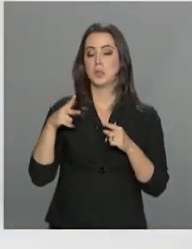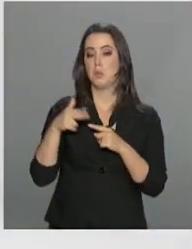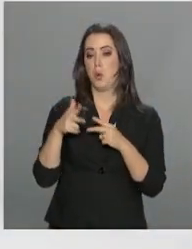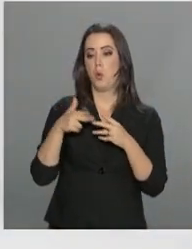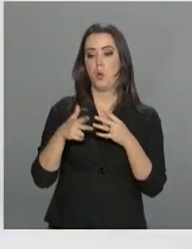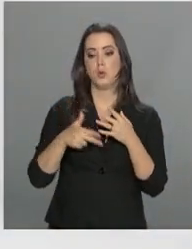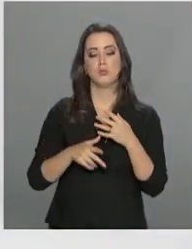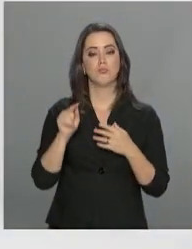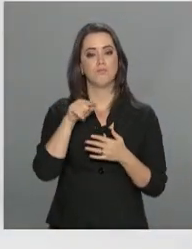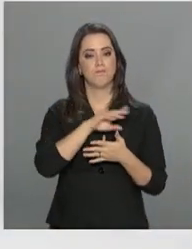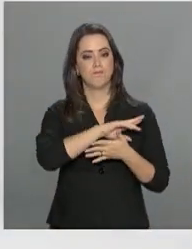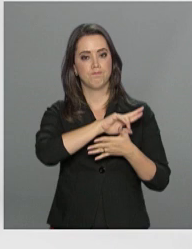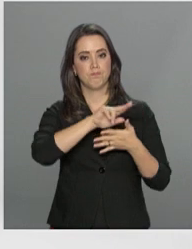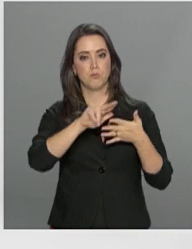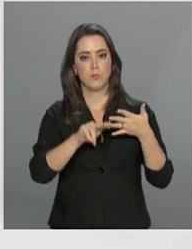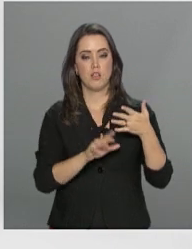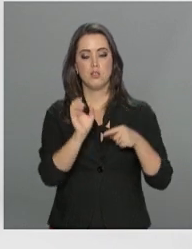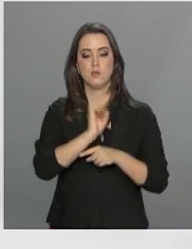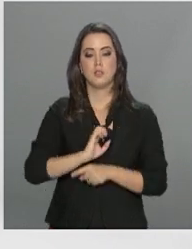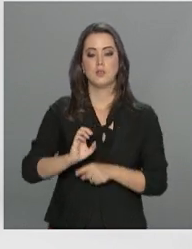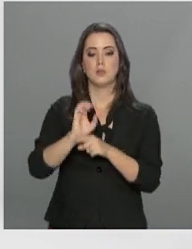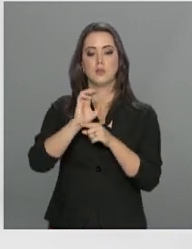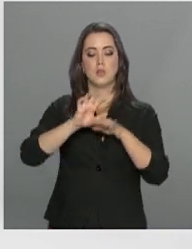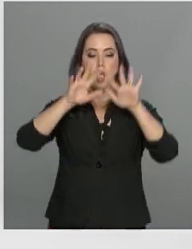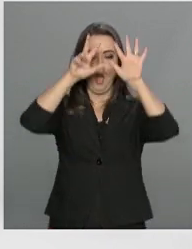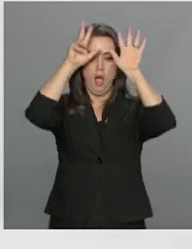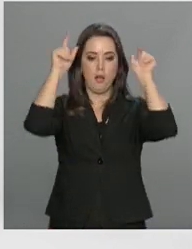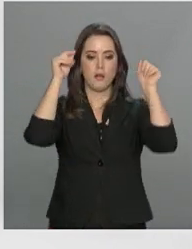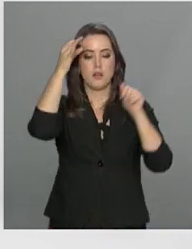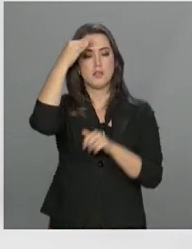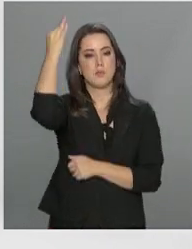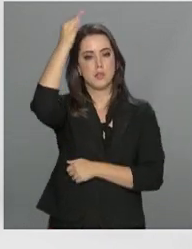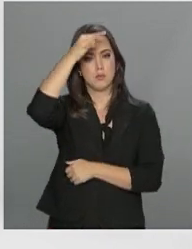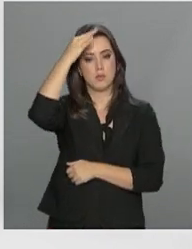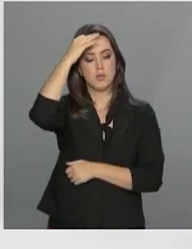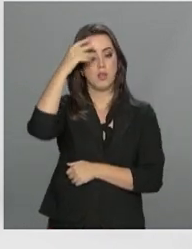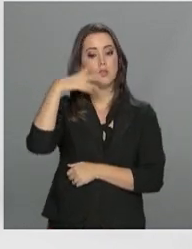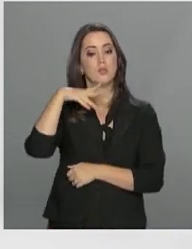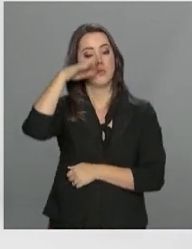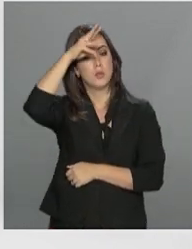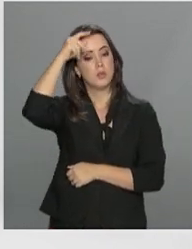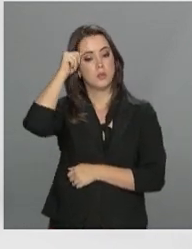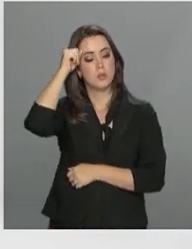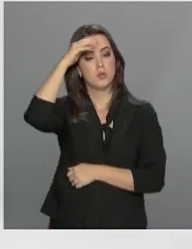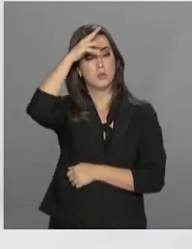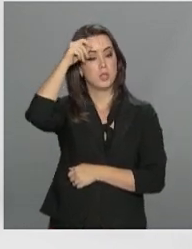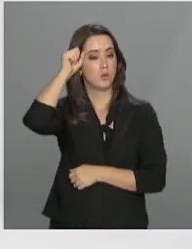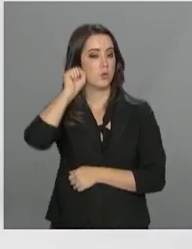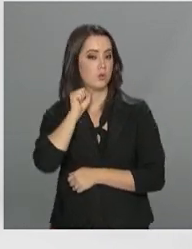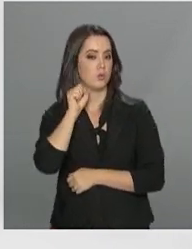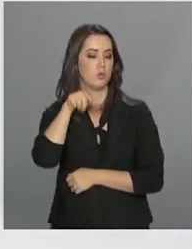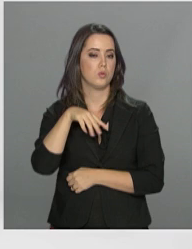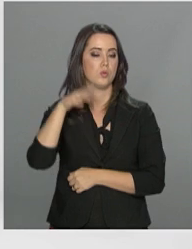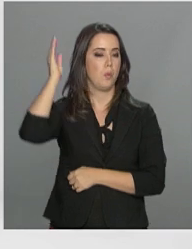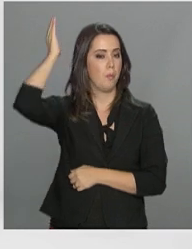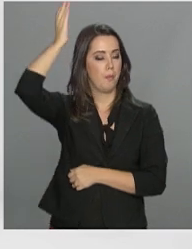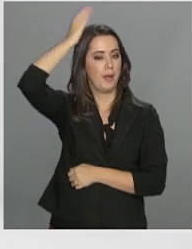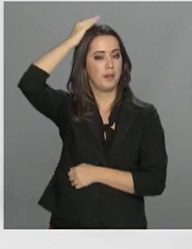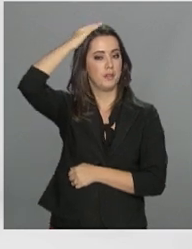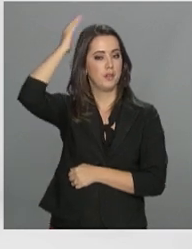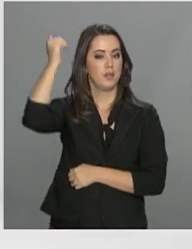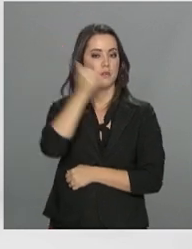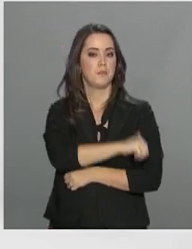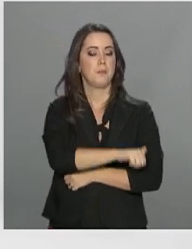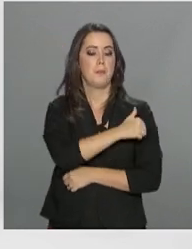bloqueados nos estados do Acre, Espírito Santo, Mato Grosso, Mato Grosso do Sul, Paraná, Rio de